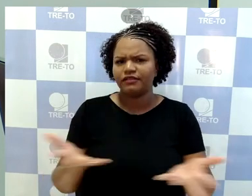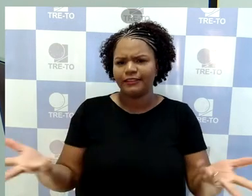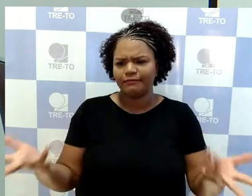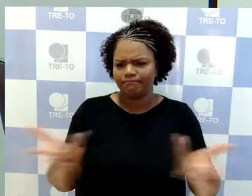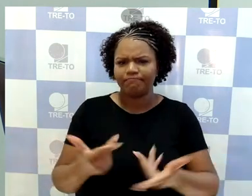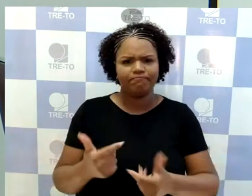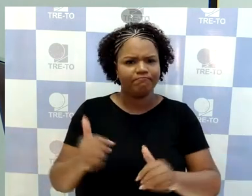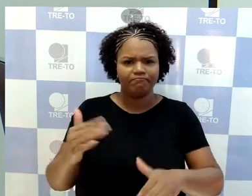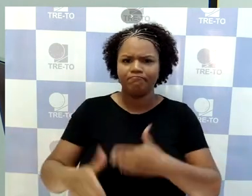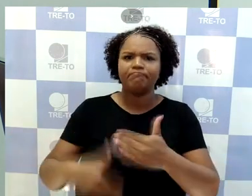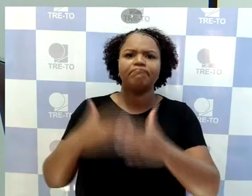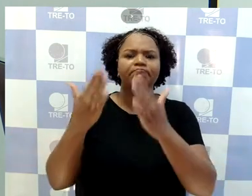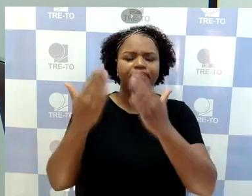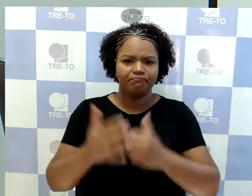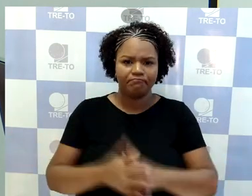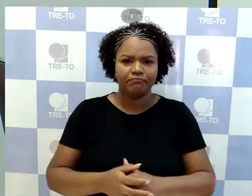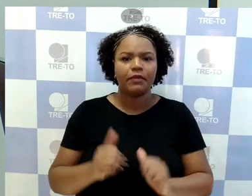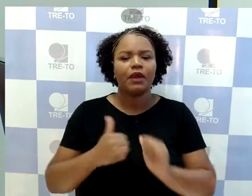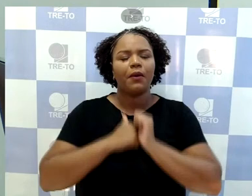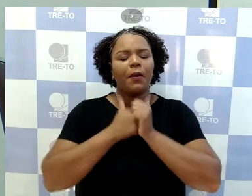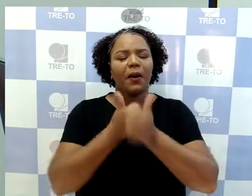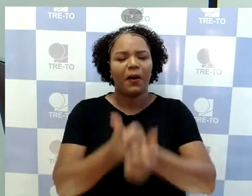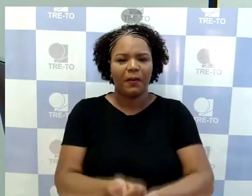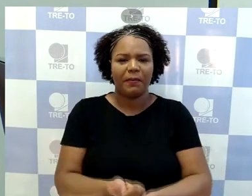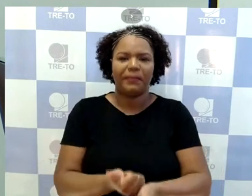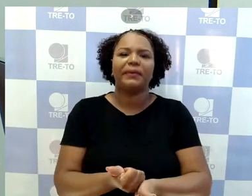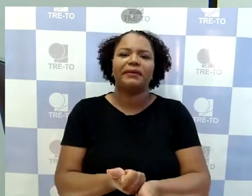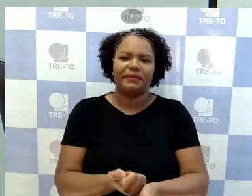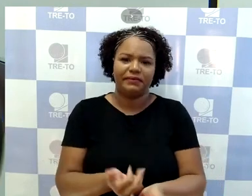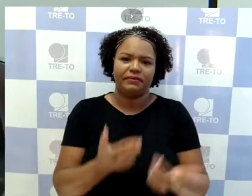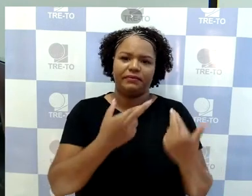eu também acompanho aqui vossa excelência pela aprovação.